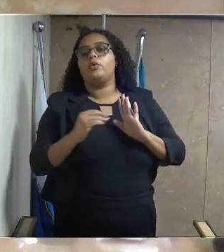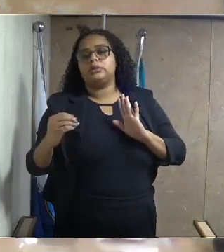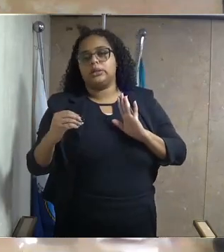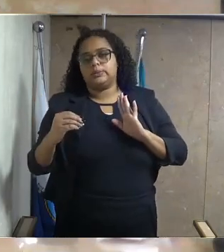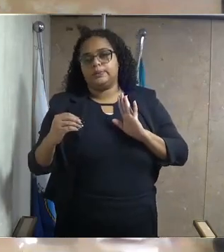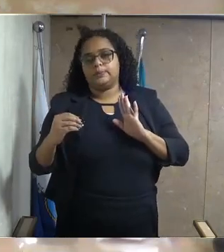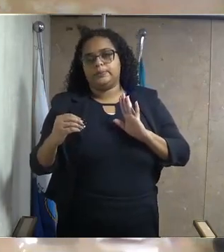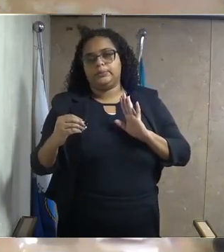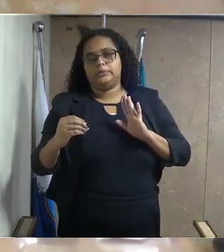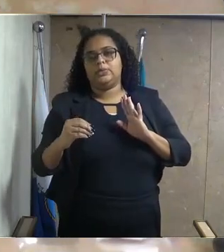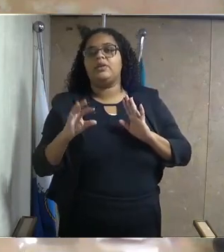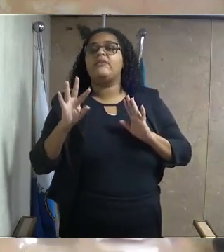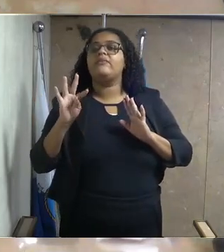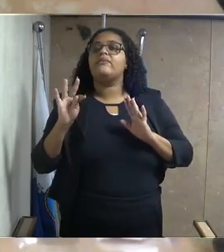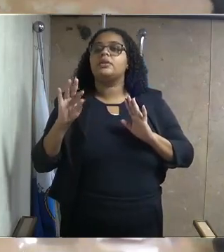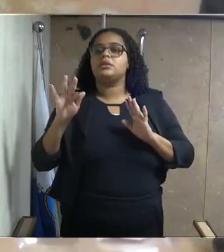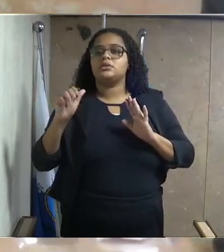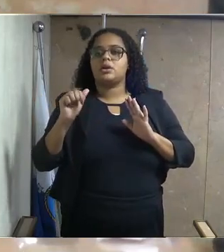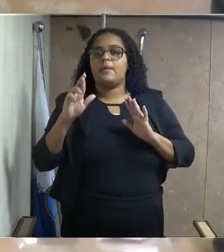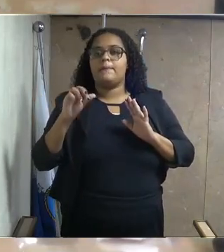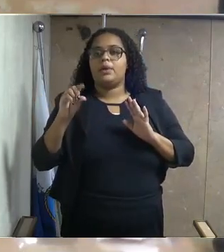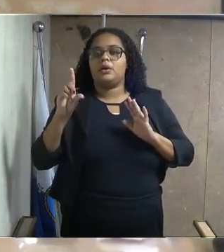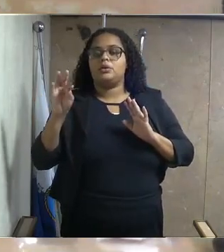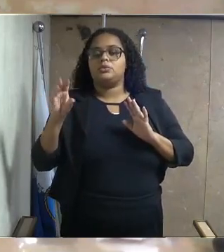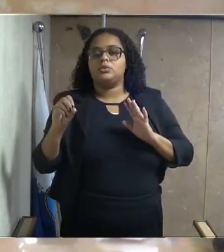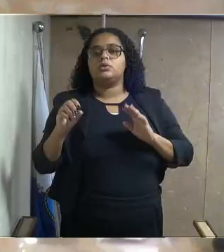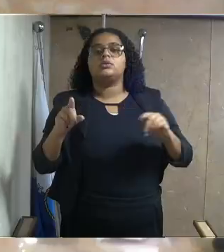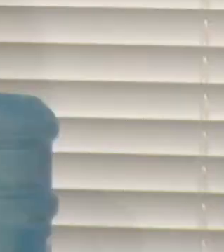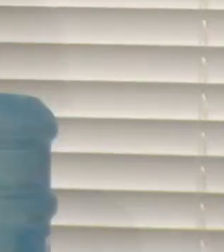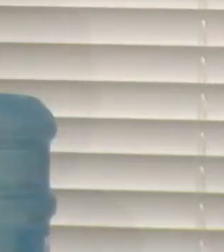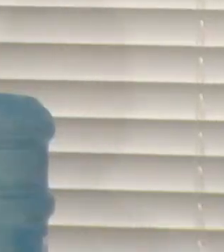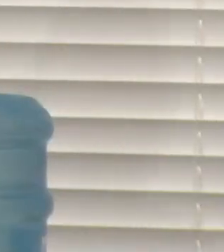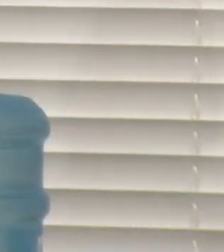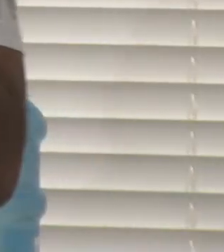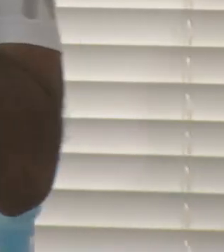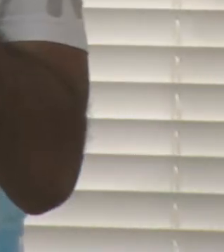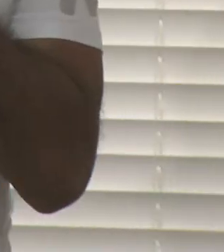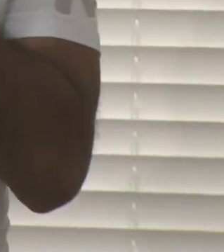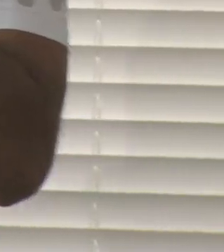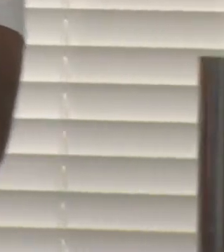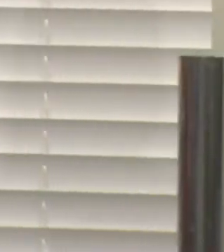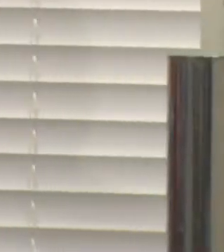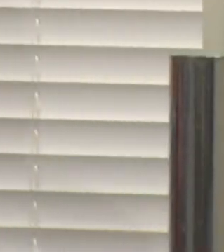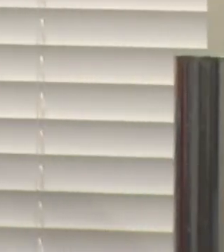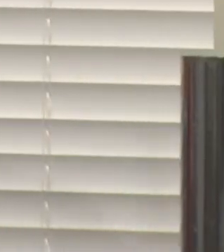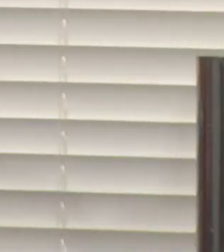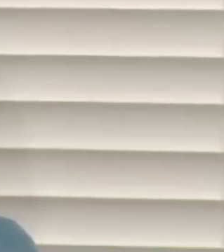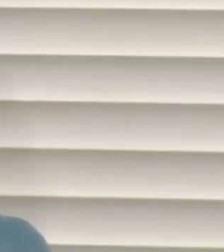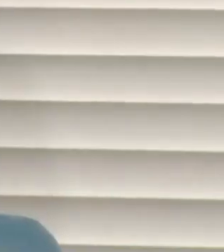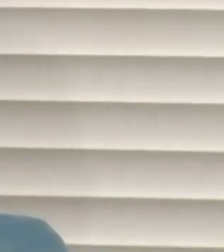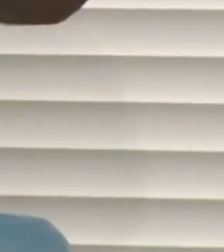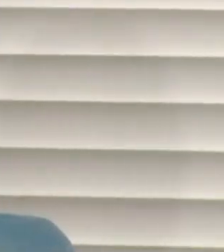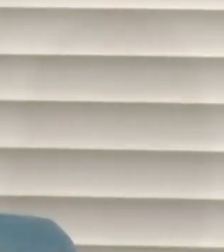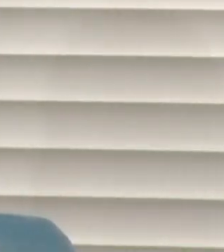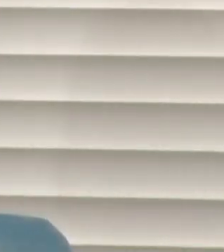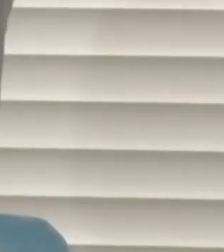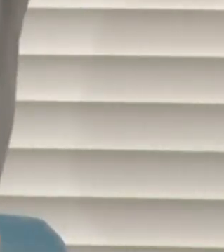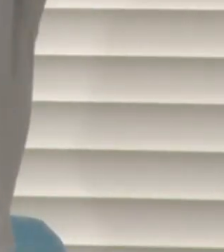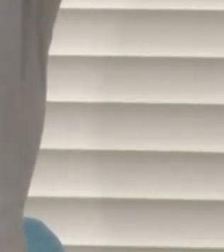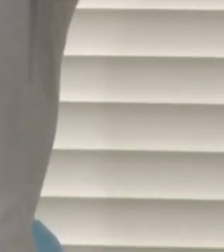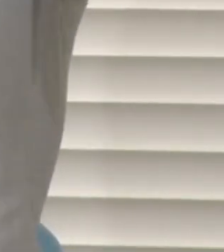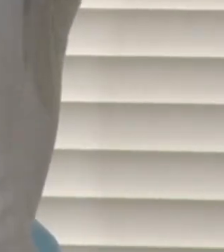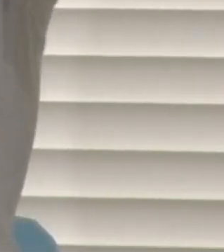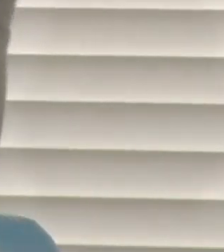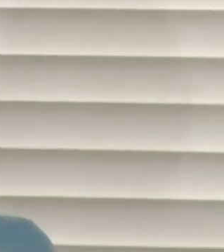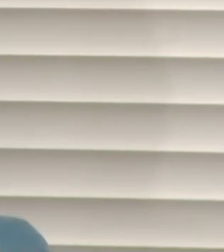de financiamento e de custeio. O ex-vereador e ex-presidente da Comissão de Transportes, Chiquinho